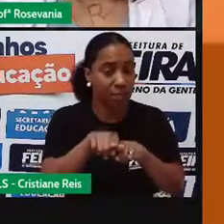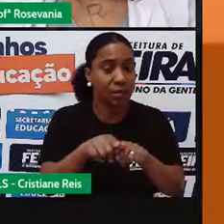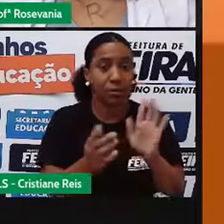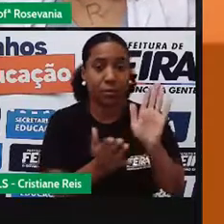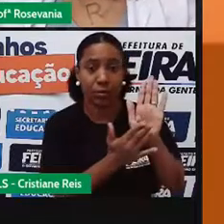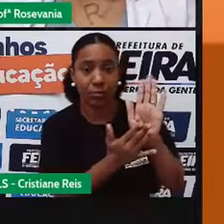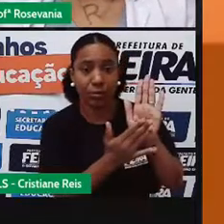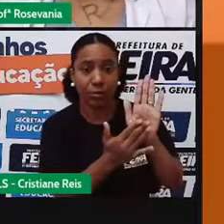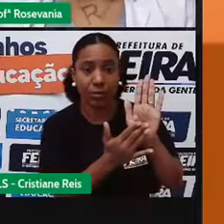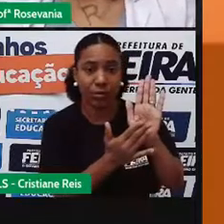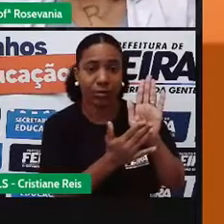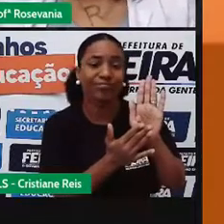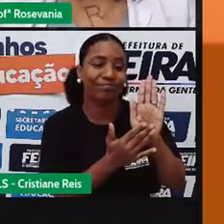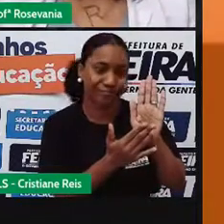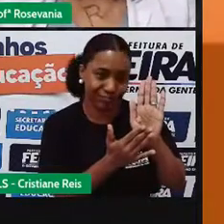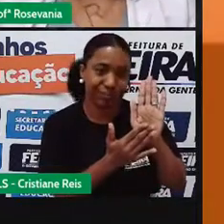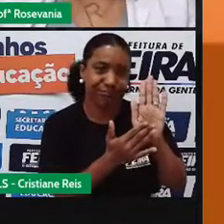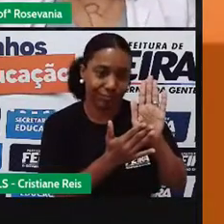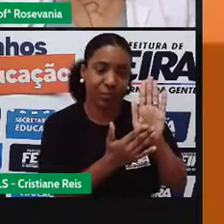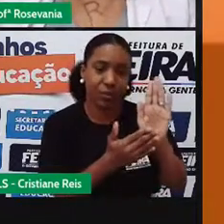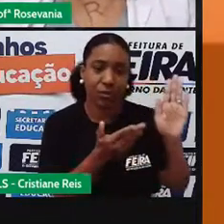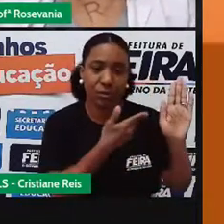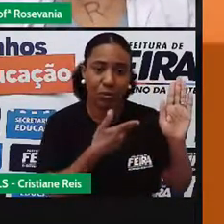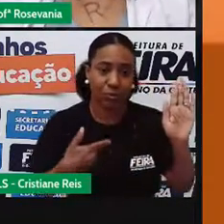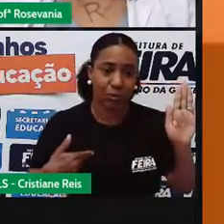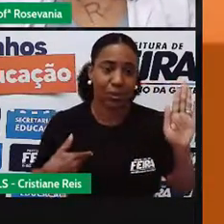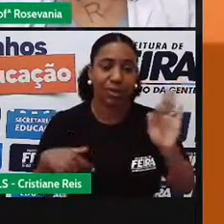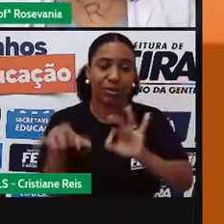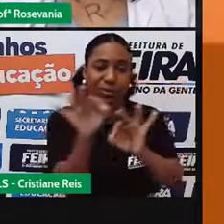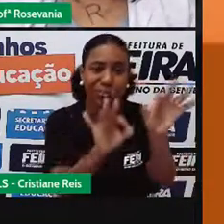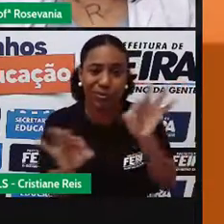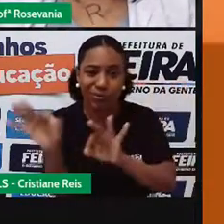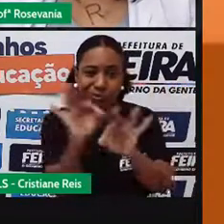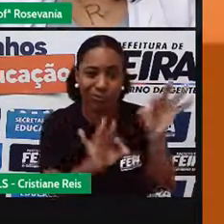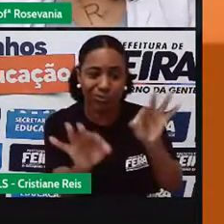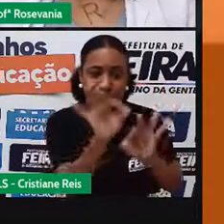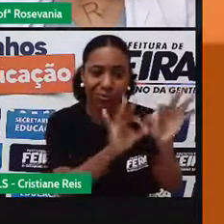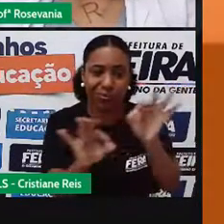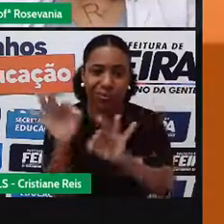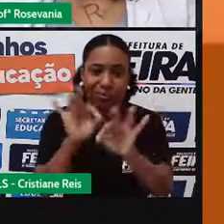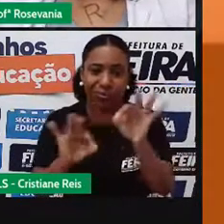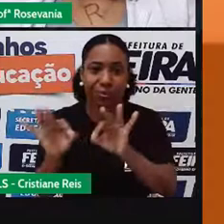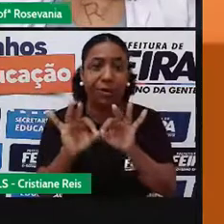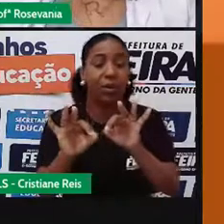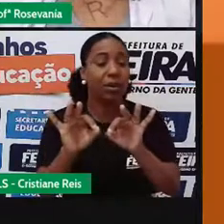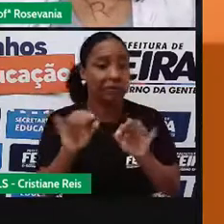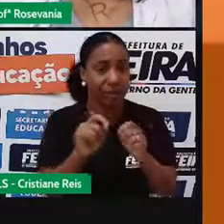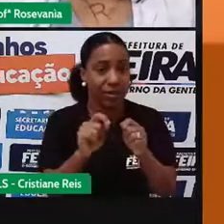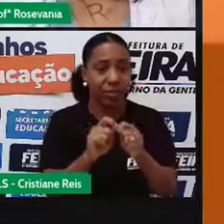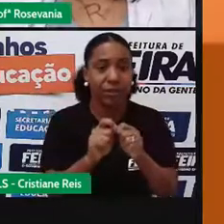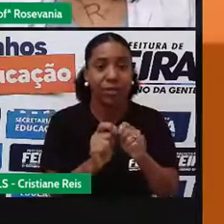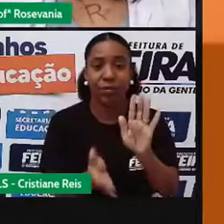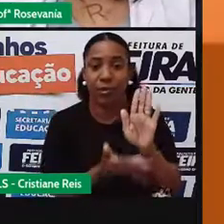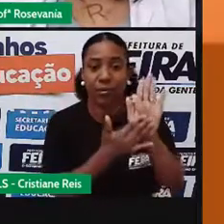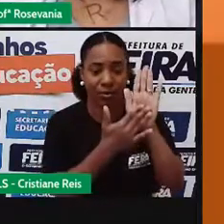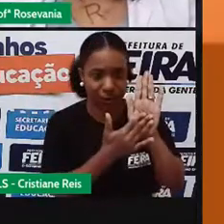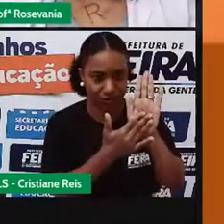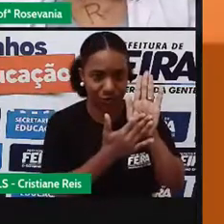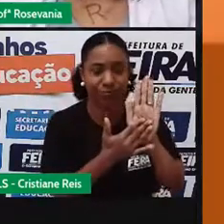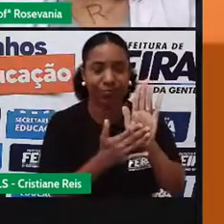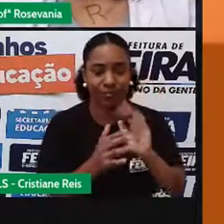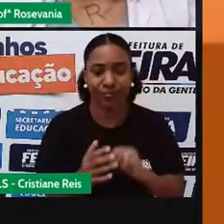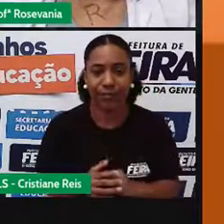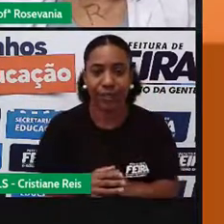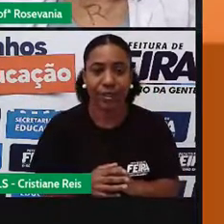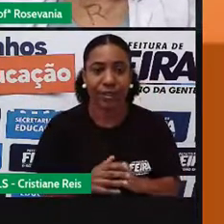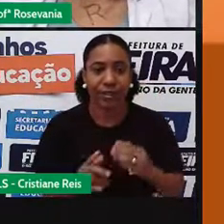realidade, isso aqui já não é mais uma coisa, né, que a gente pode estar fazendo aqui, são mais votados mesmo ao poder público, estimular o acompanhamento,